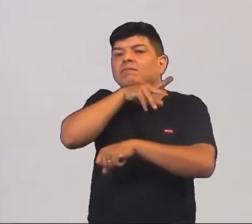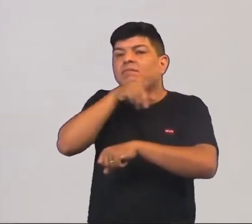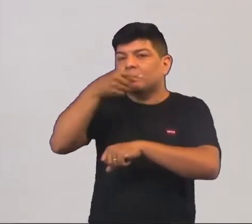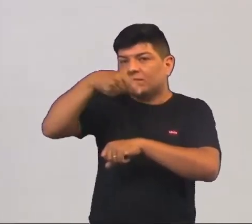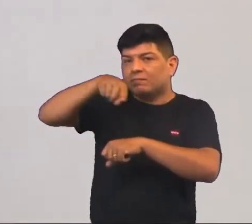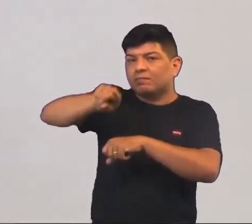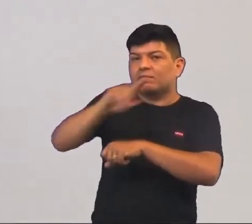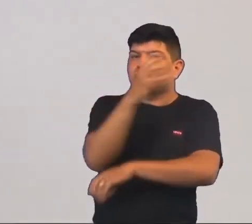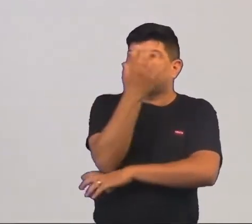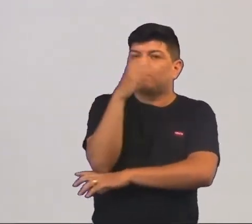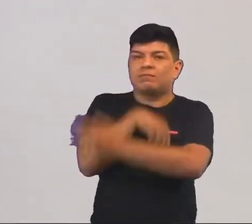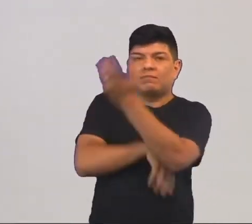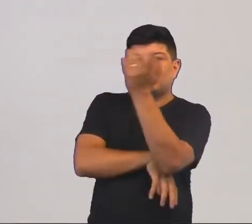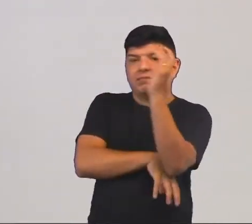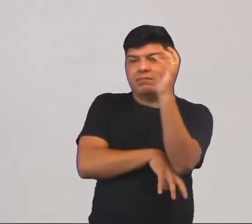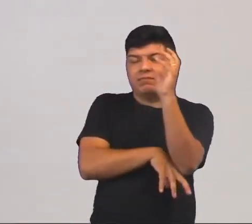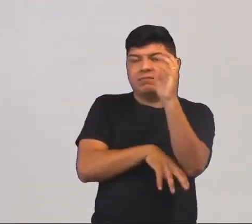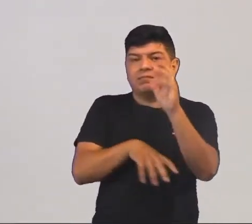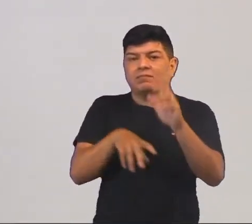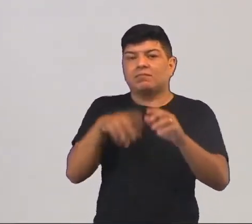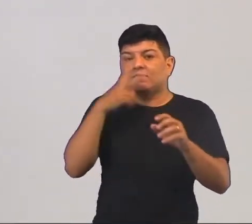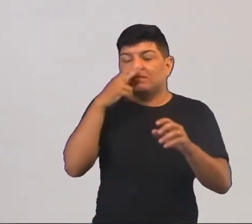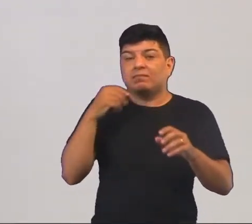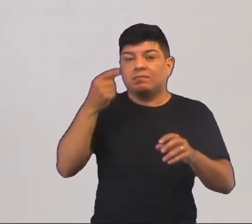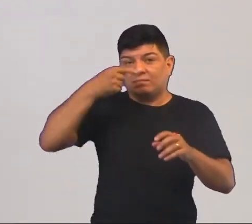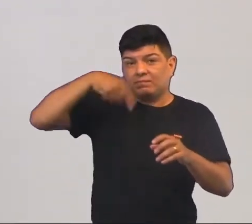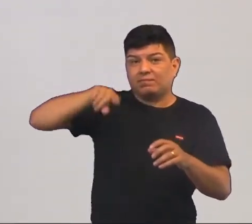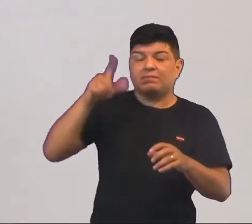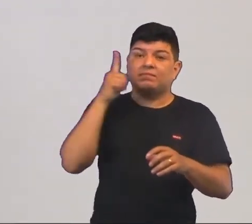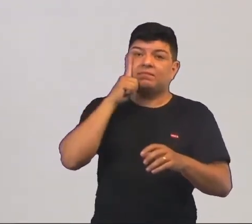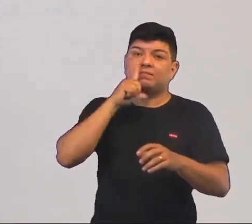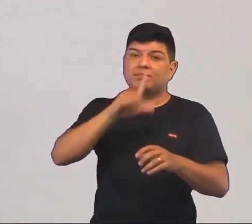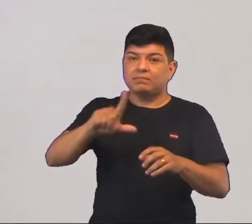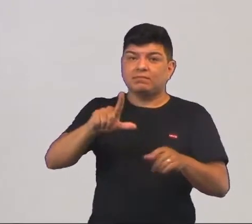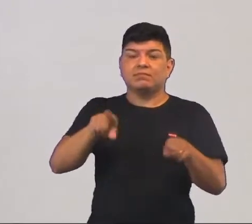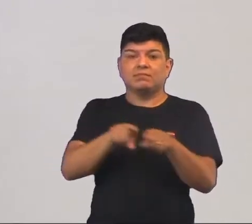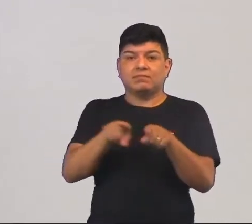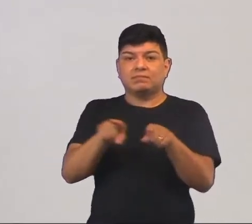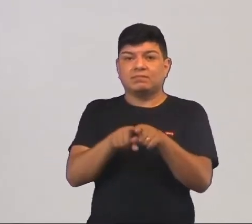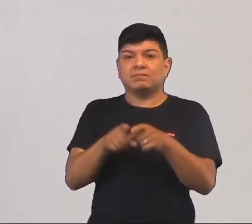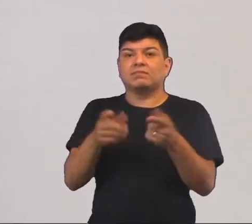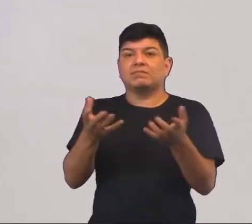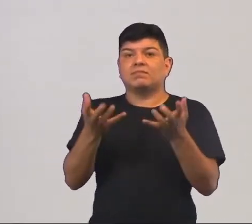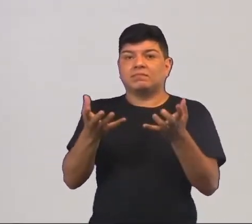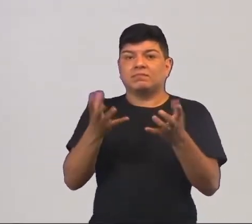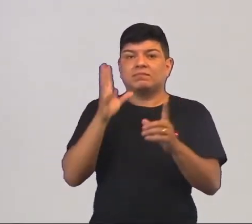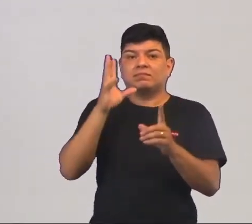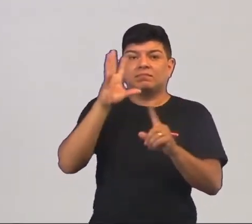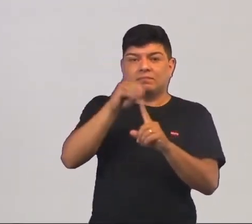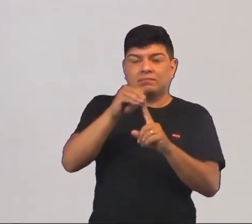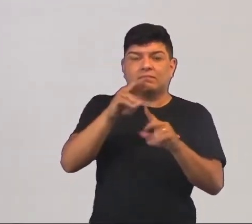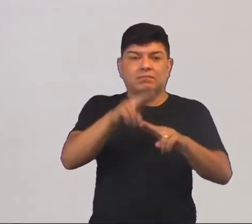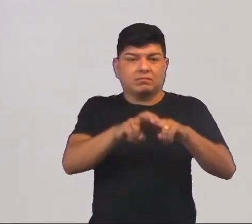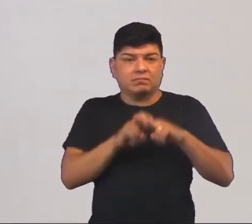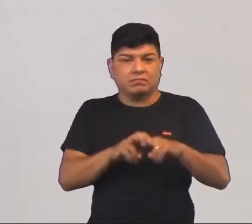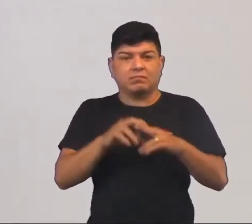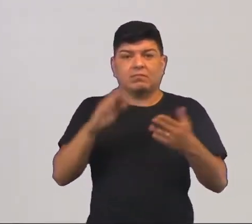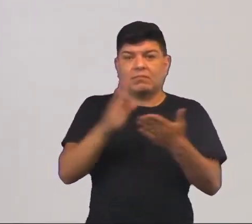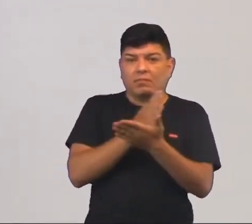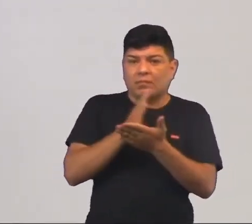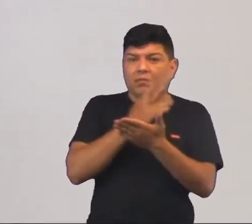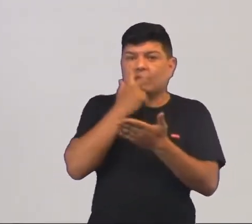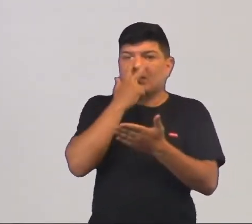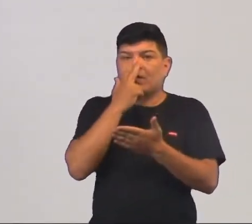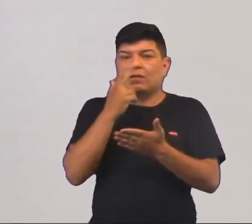vai na floresta como se fosse um supermercado e você vai lá e consegue aquilo que você está buscando. Então, por isso que alguns